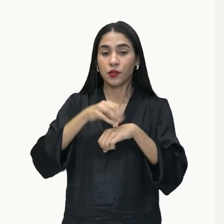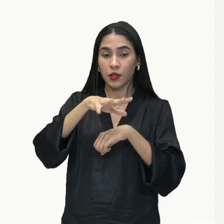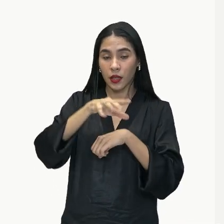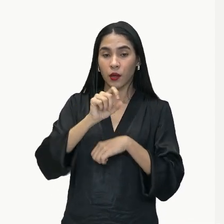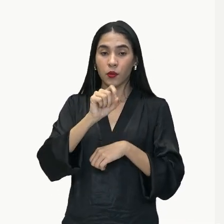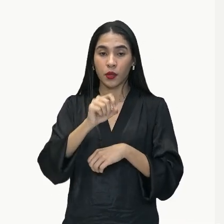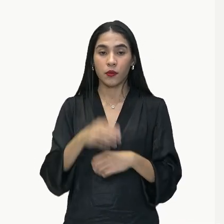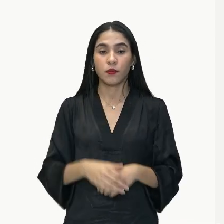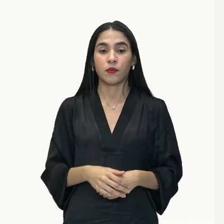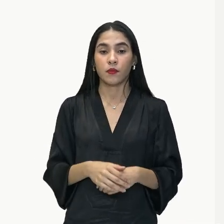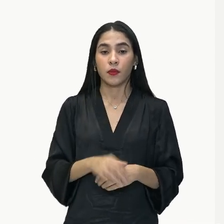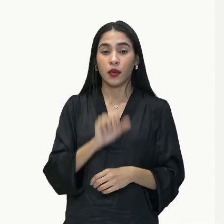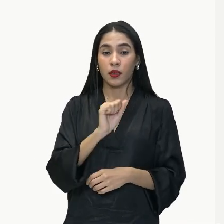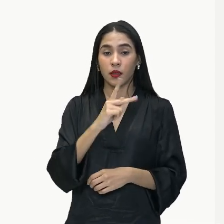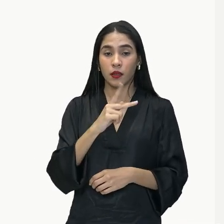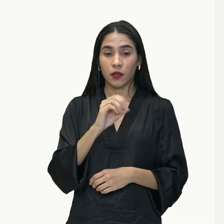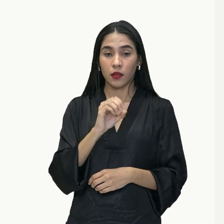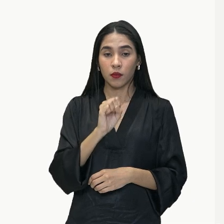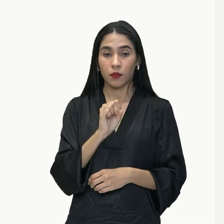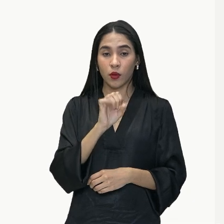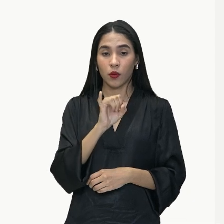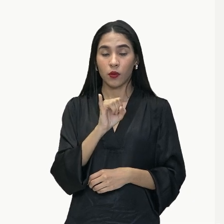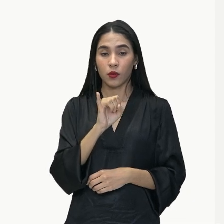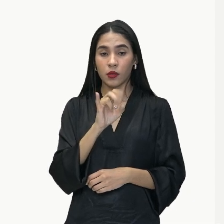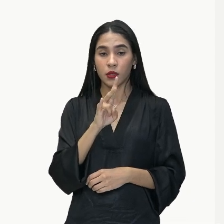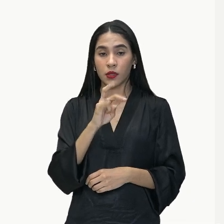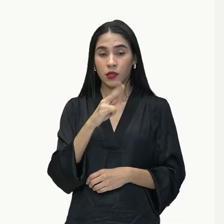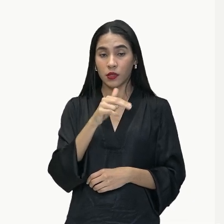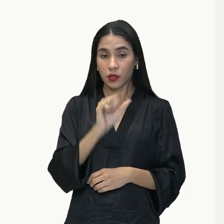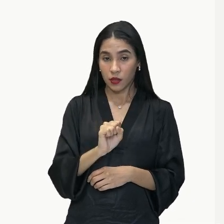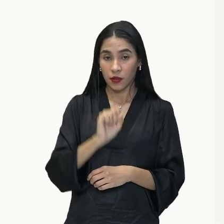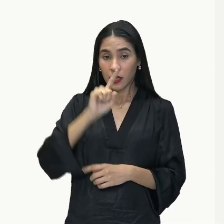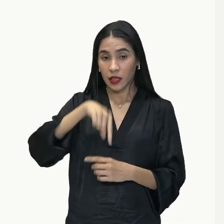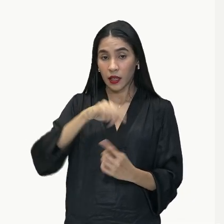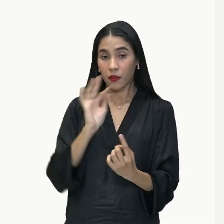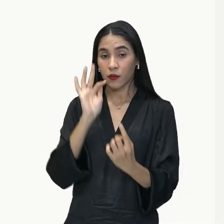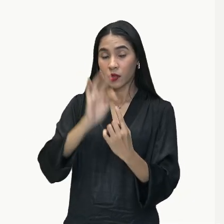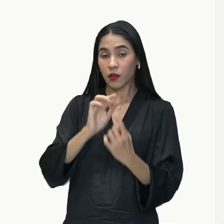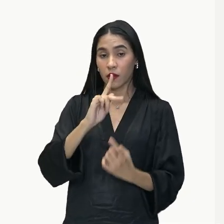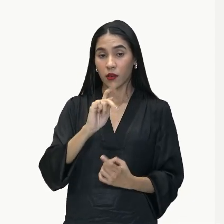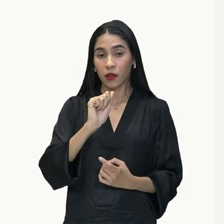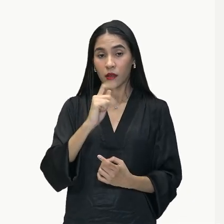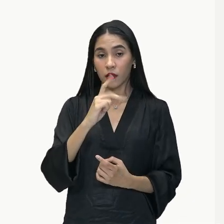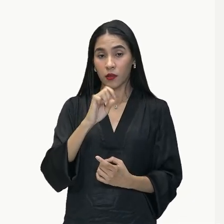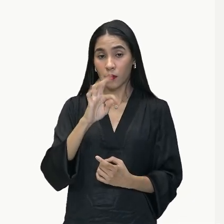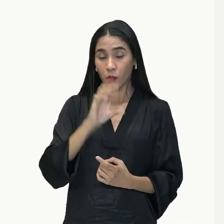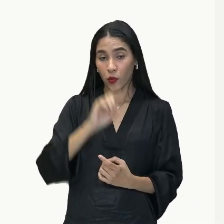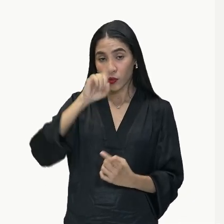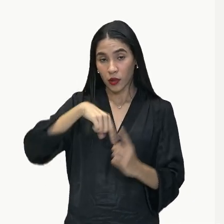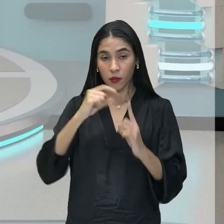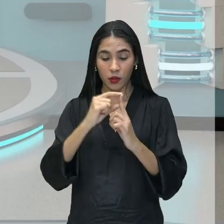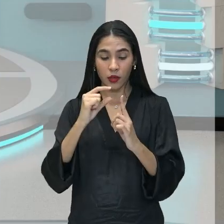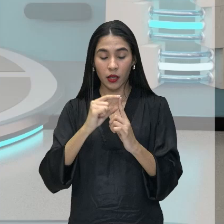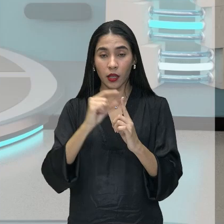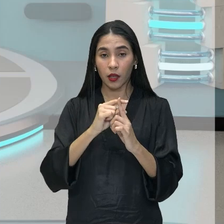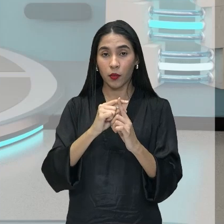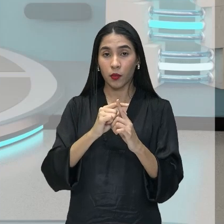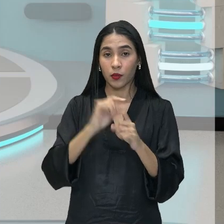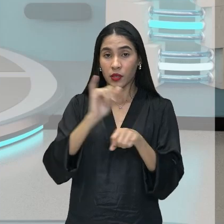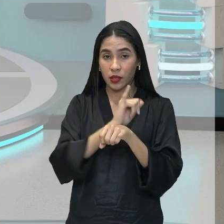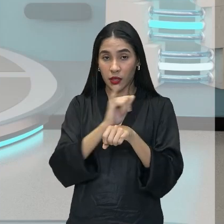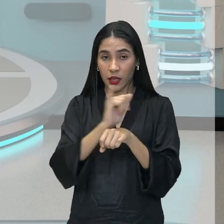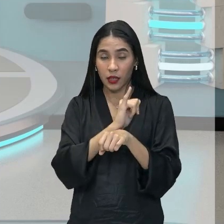gente as apositivas, que exerce a função de aposto, que é exatamente um termo, um elemento, que